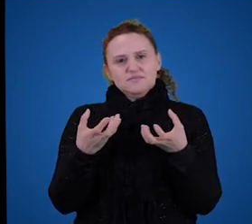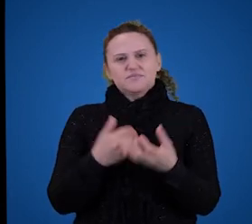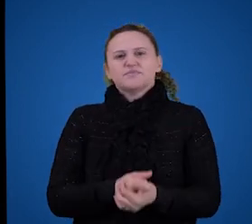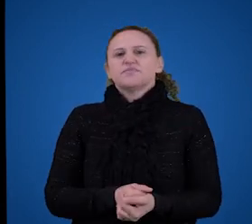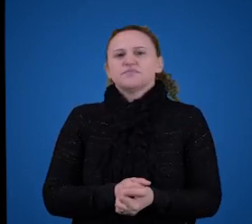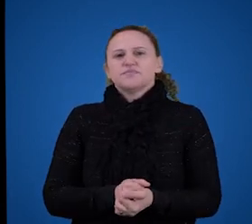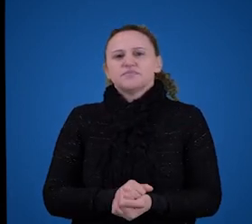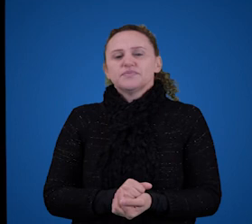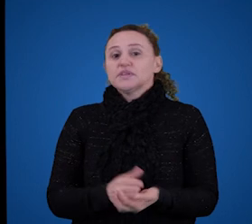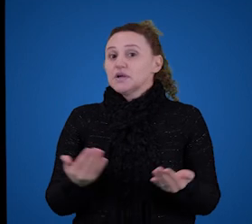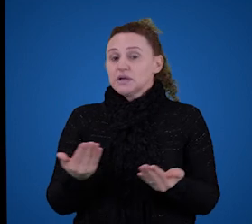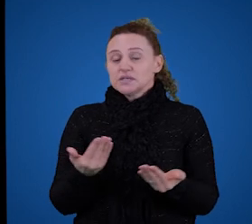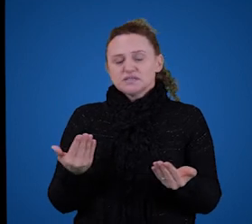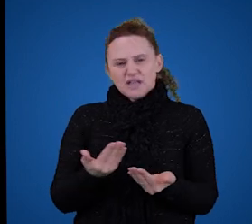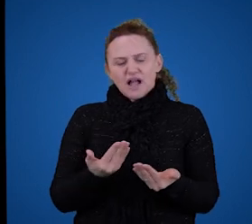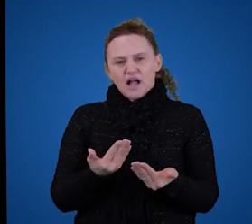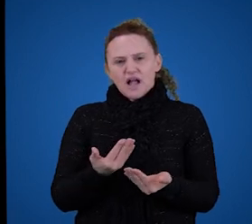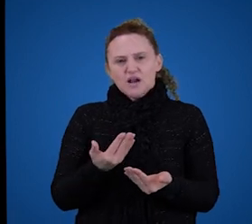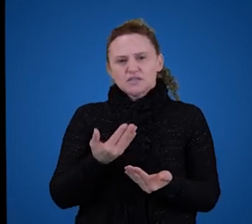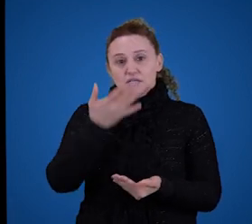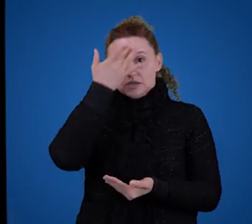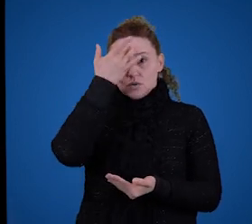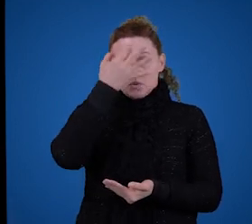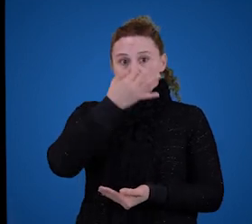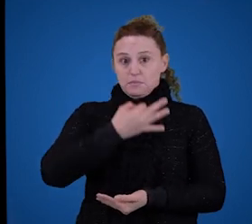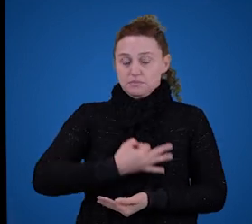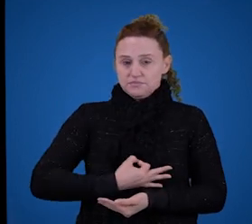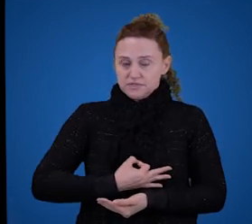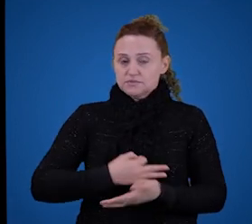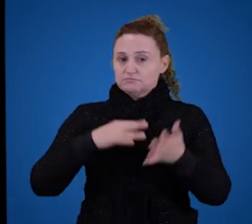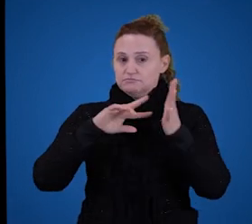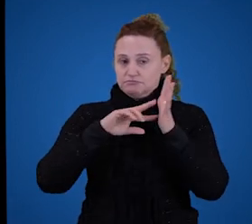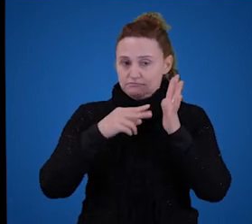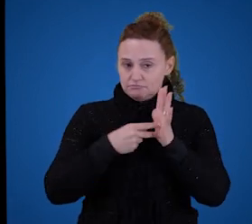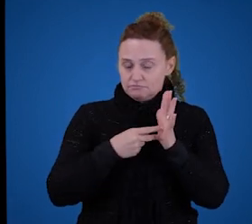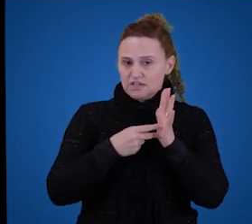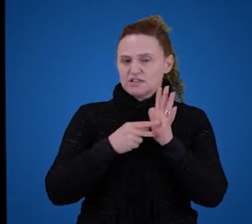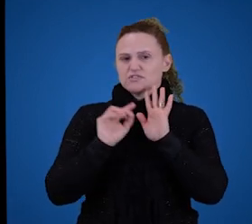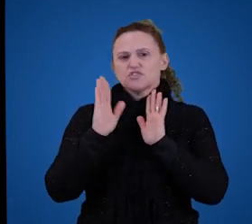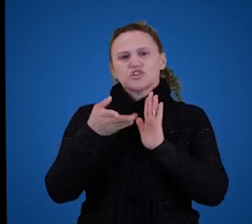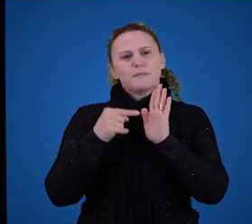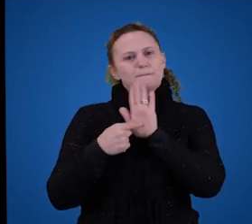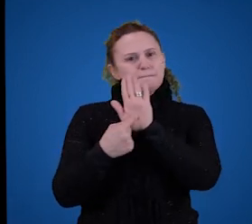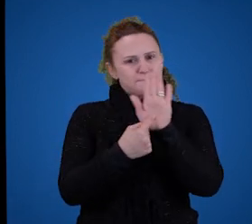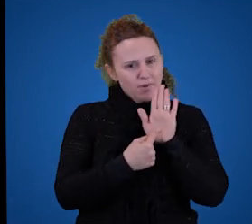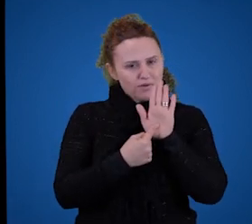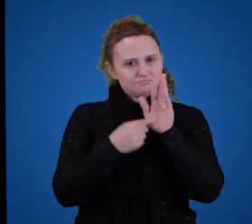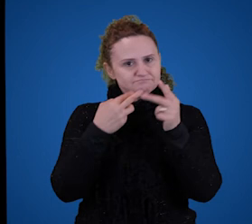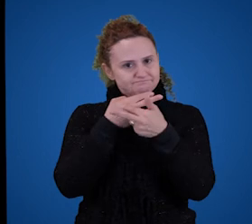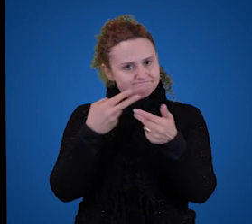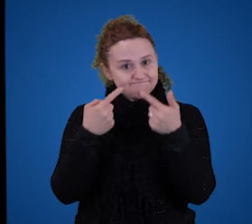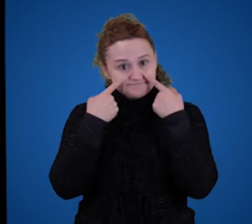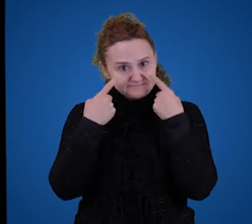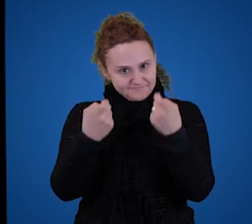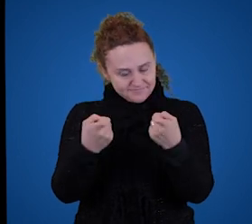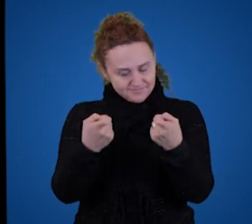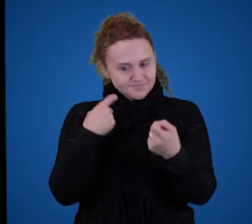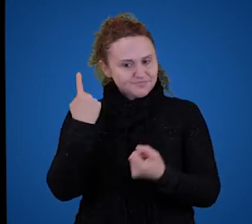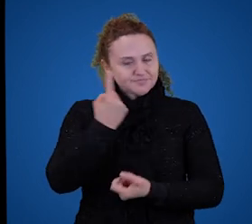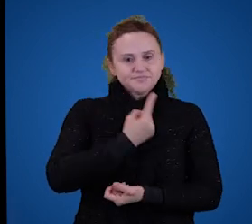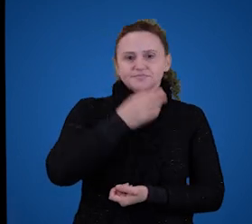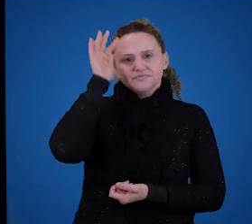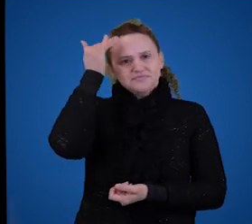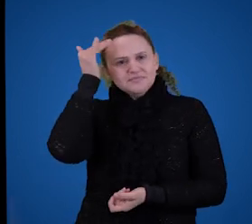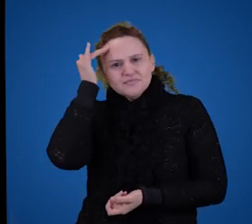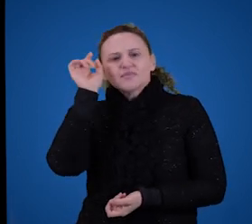Então, essa nossa aula de compreensão e significado já demonstra uma coisa muito interessante. Nós só entendemos, ó,